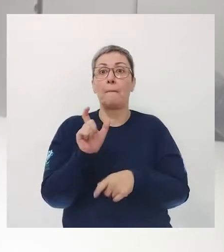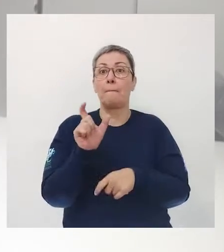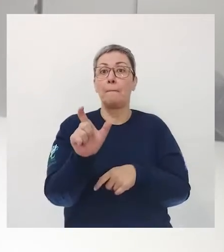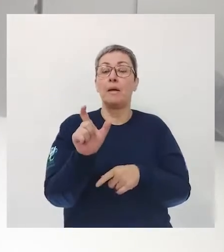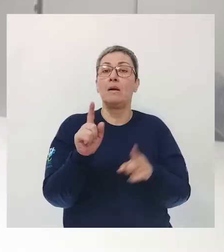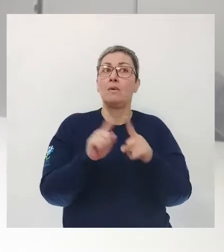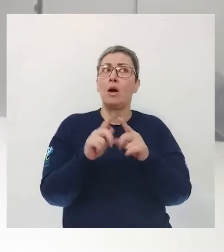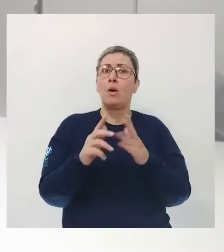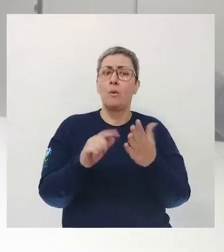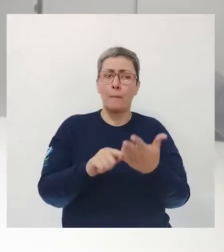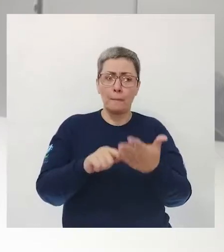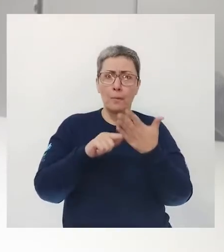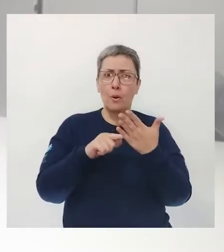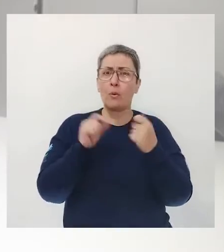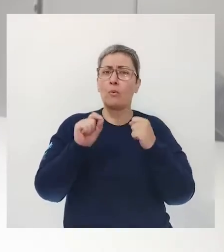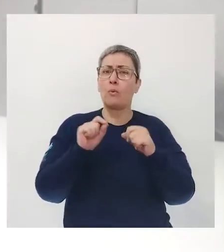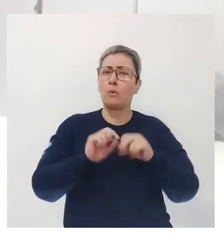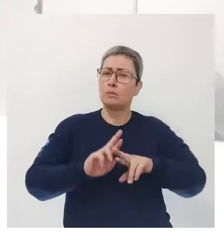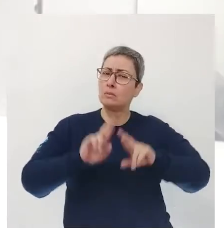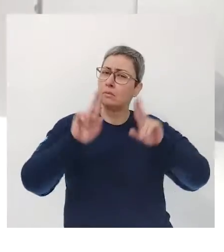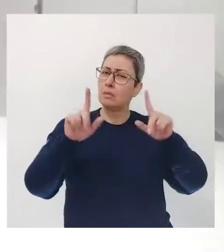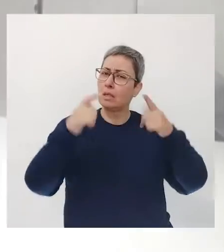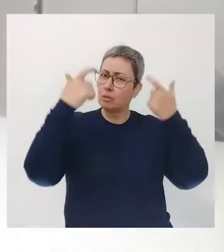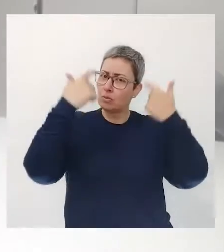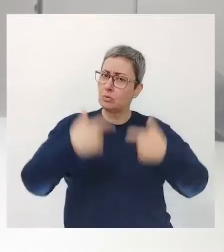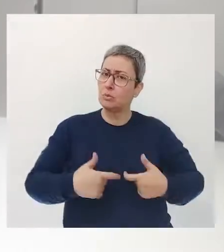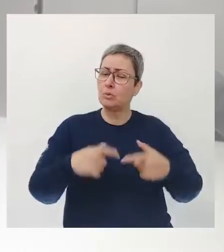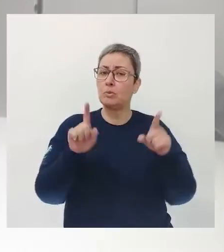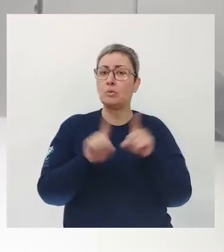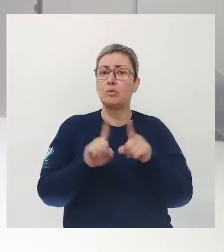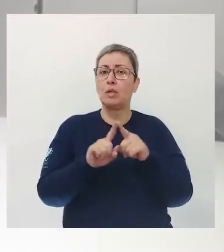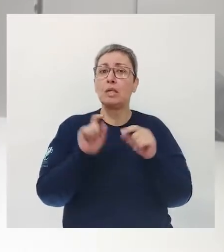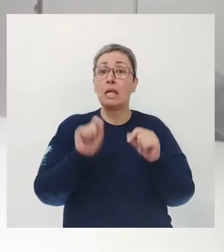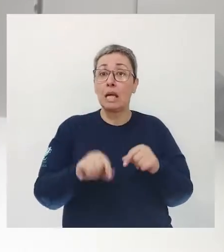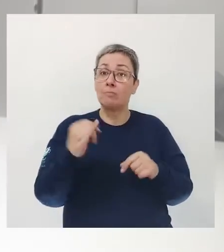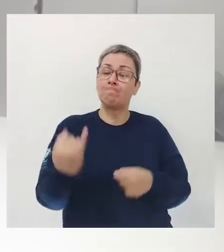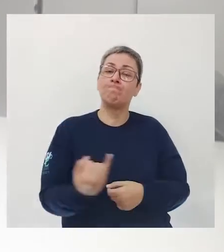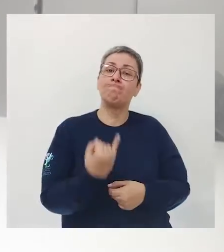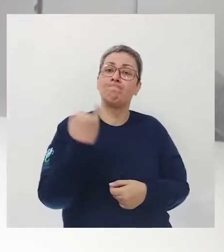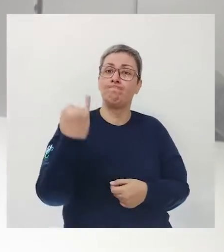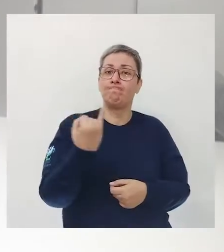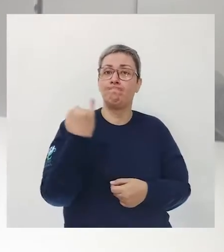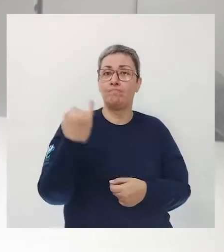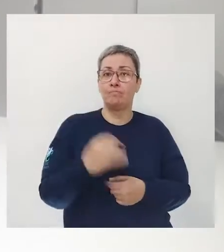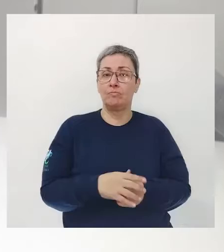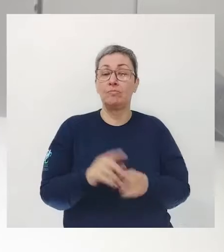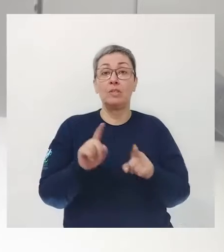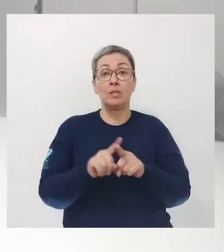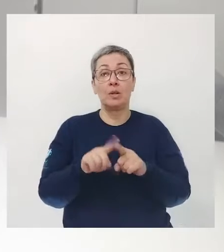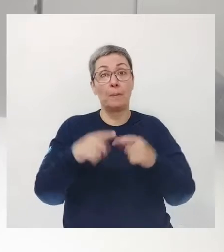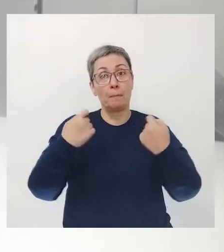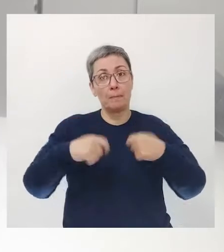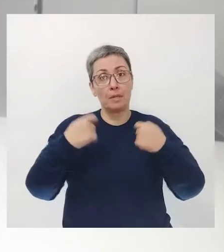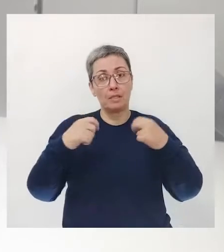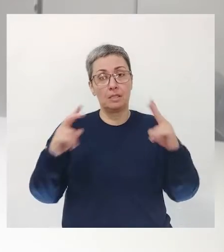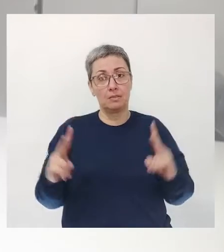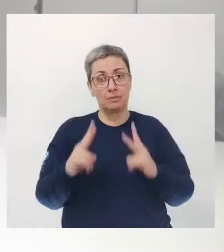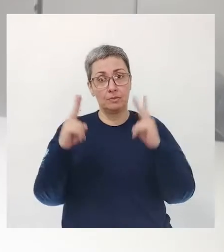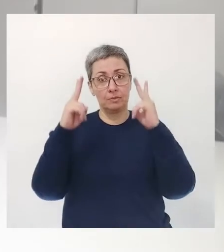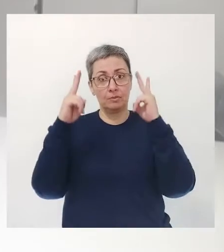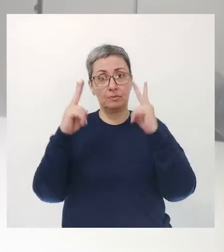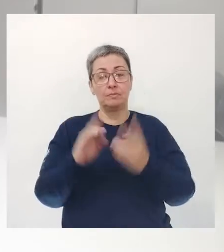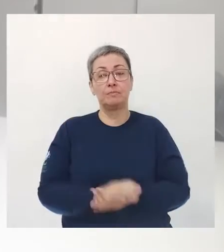palavras só tem nos mostrado quanto nós somos diferentes e como isso é importante e precisa ser